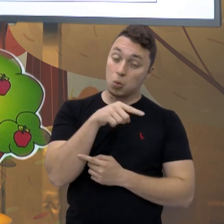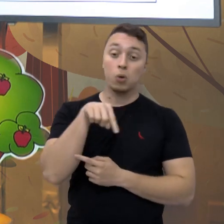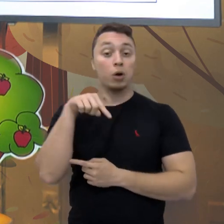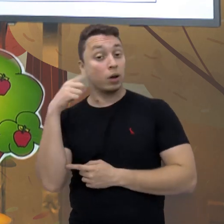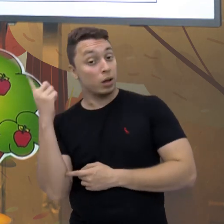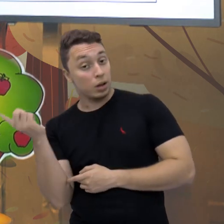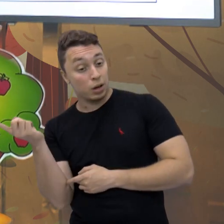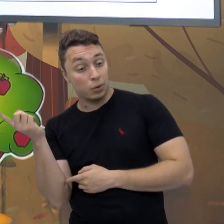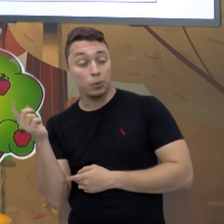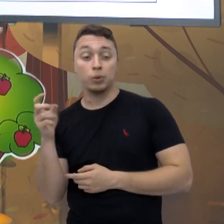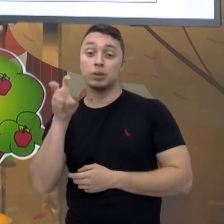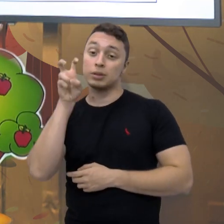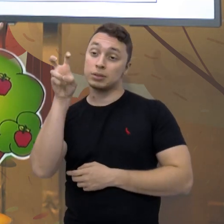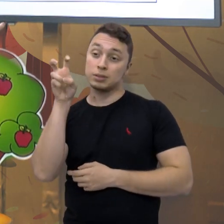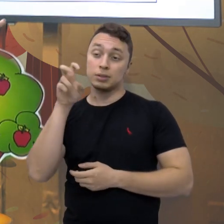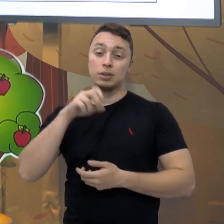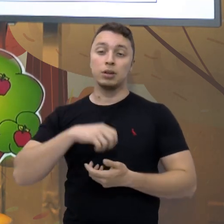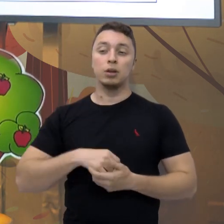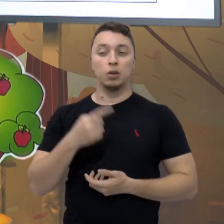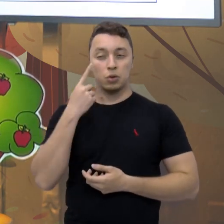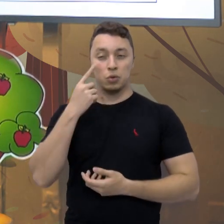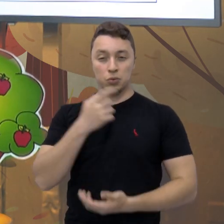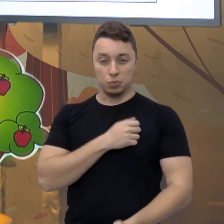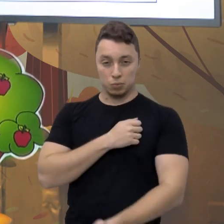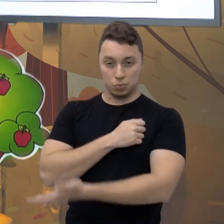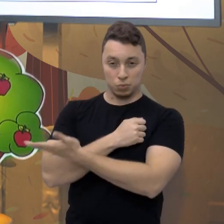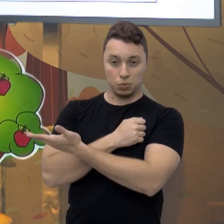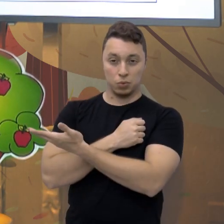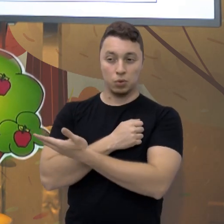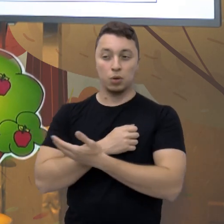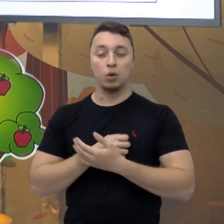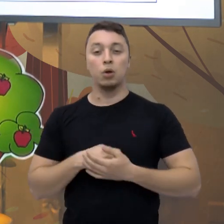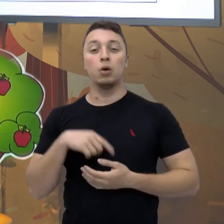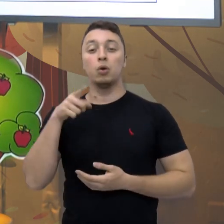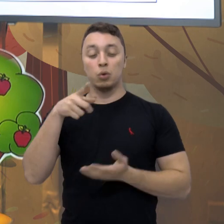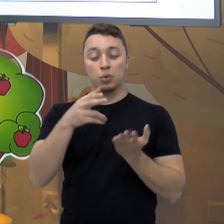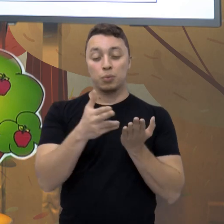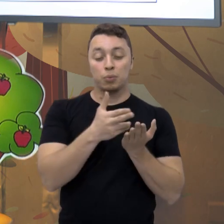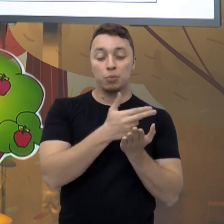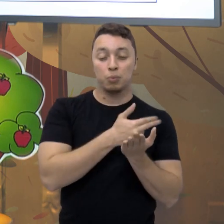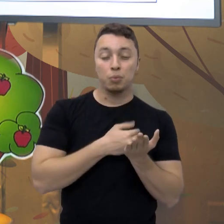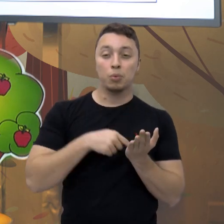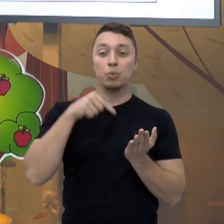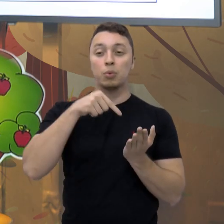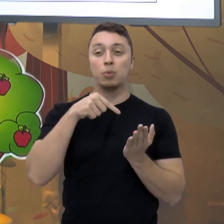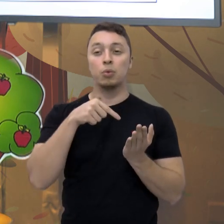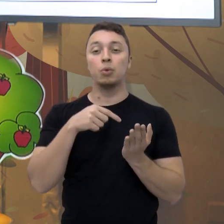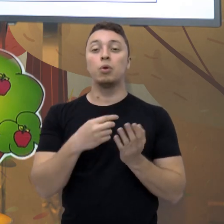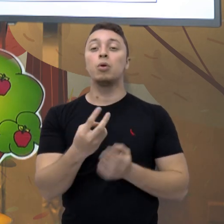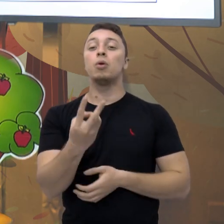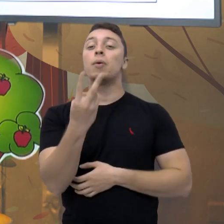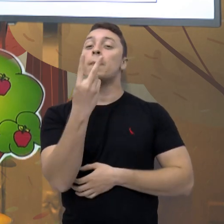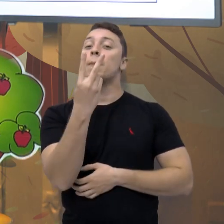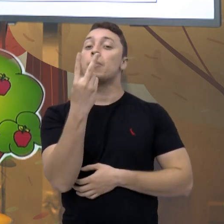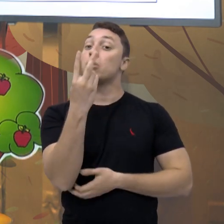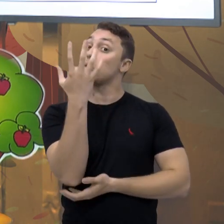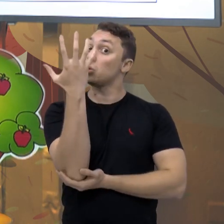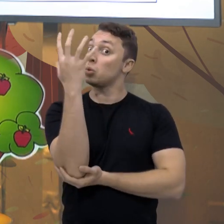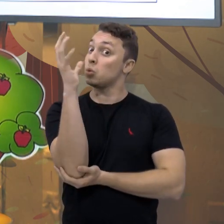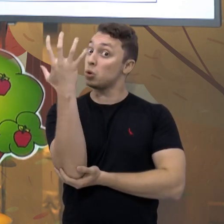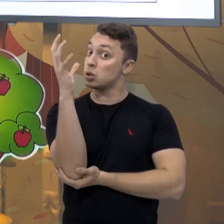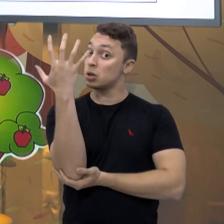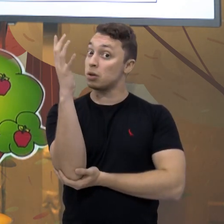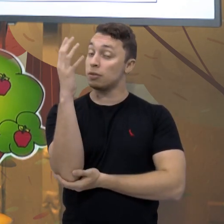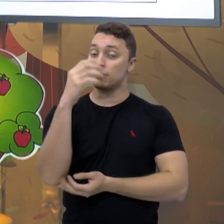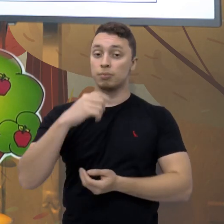Nós temos aqui uma árvore, ó, com frutos, não é? Você também vai desenhar aí no seu caderno, só que você vai desenhar, ó, duas árvores.